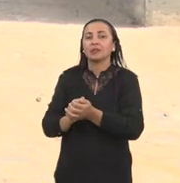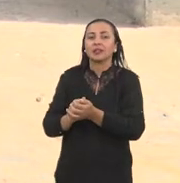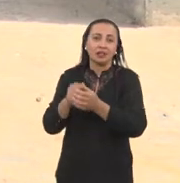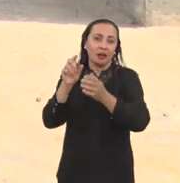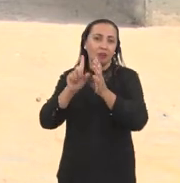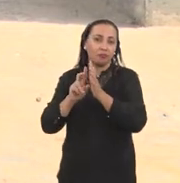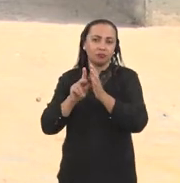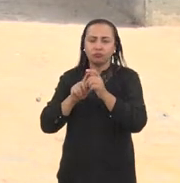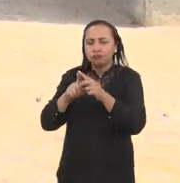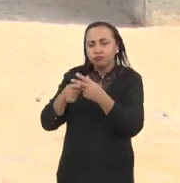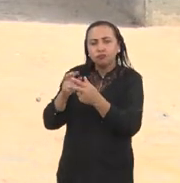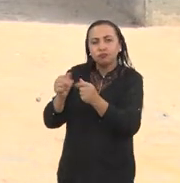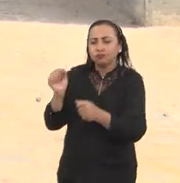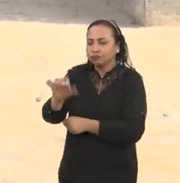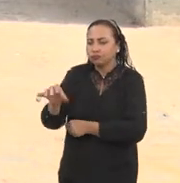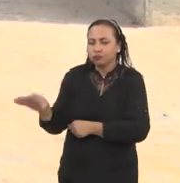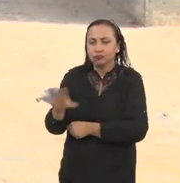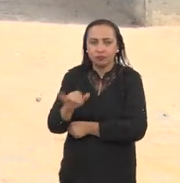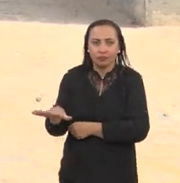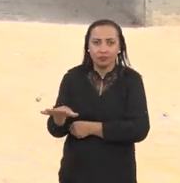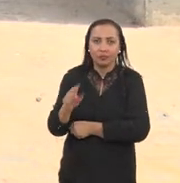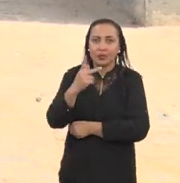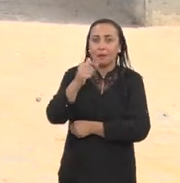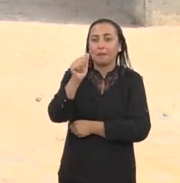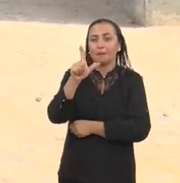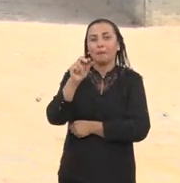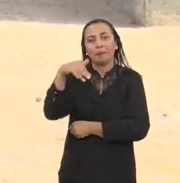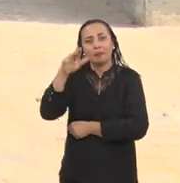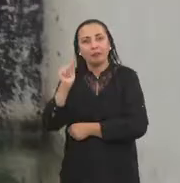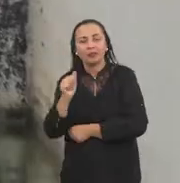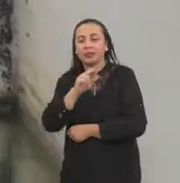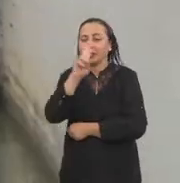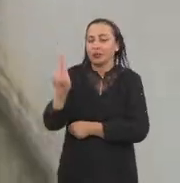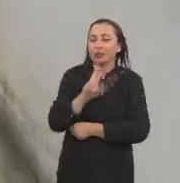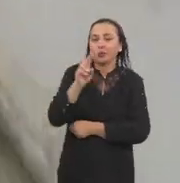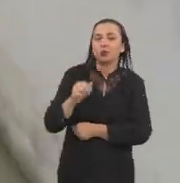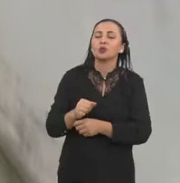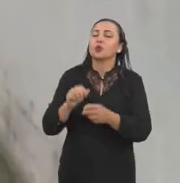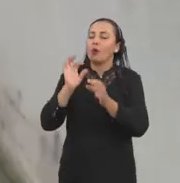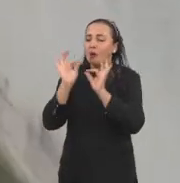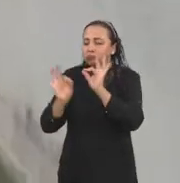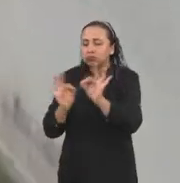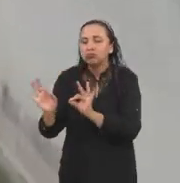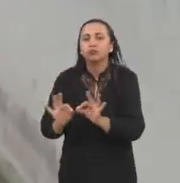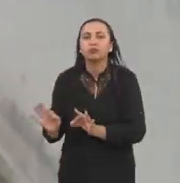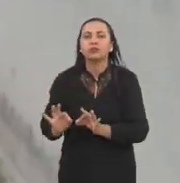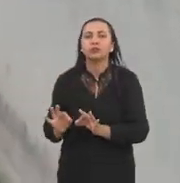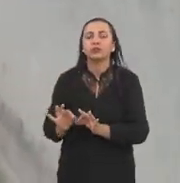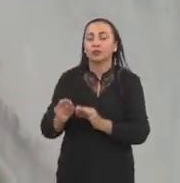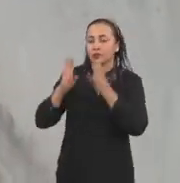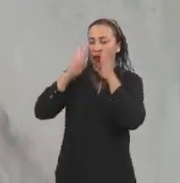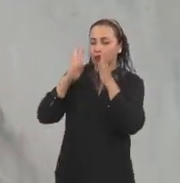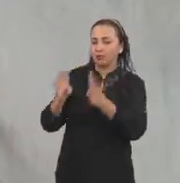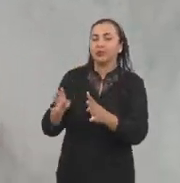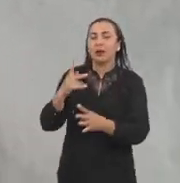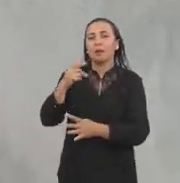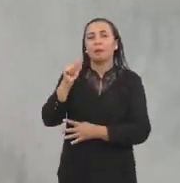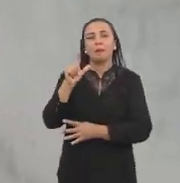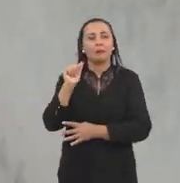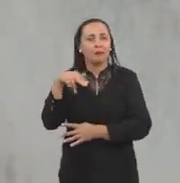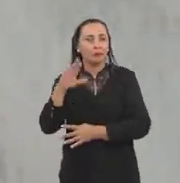a produção de palma, a produção agrícola. Essa água tem o uso programado e destinado